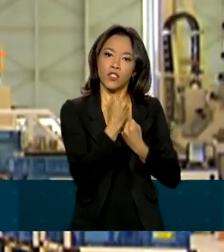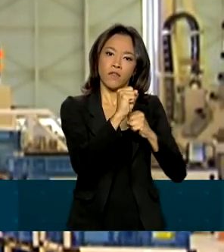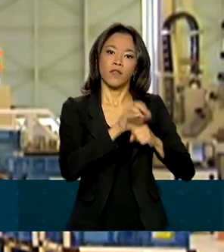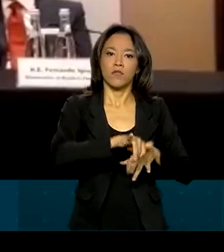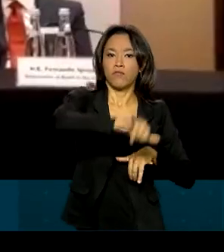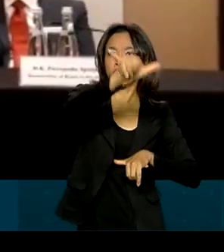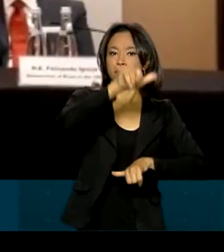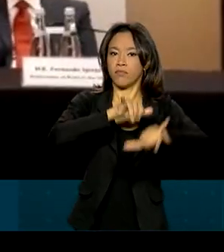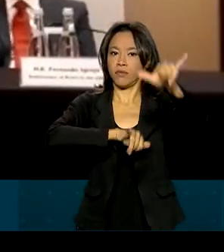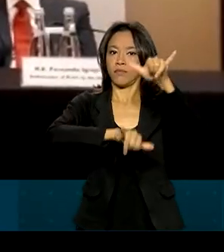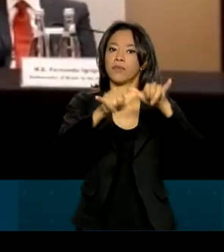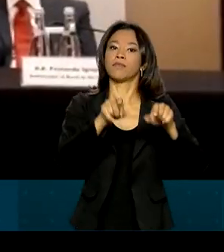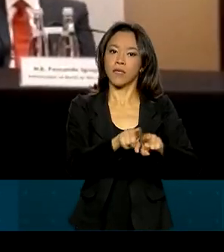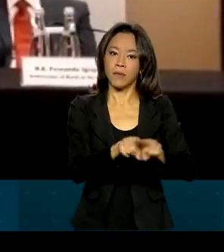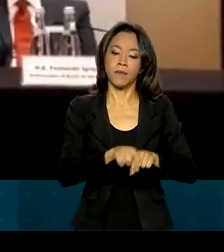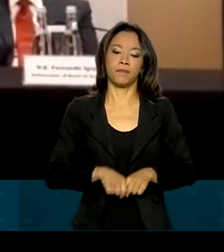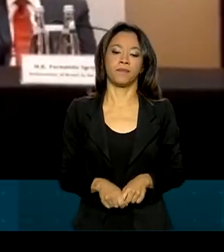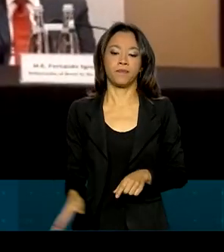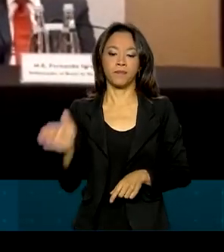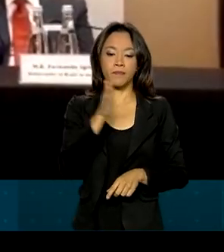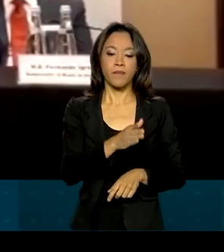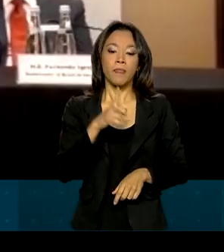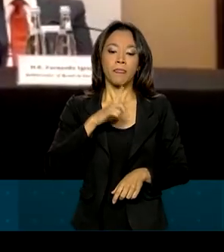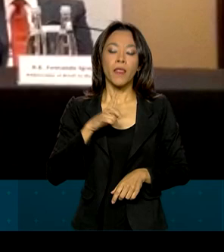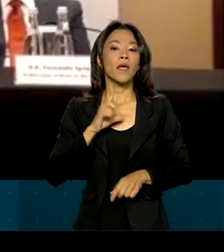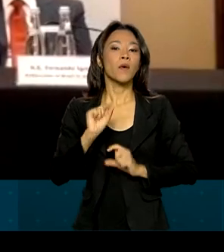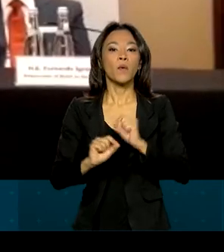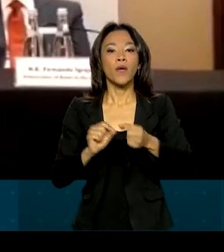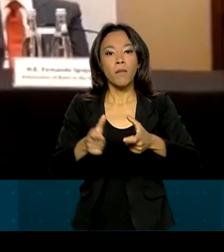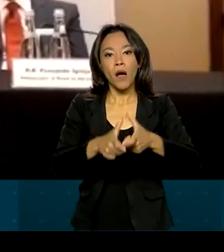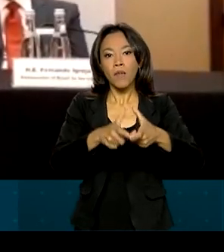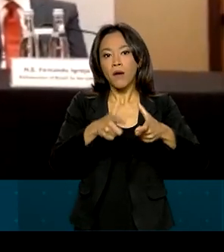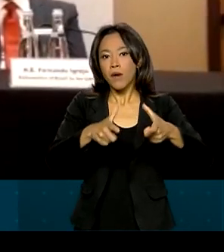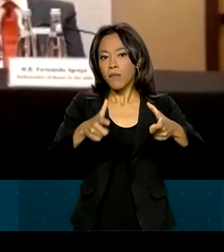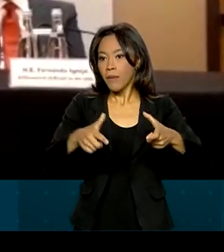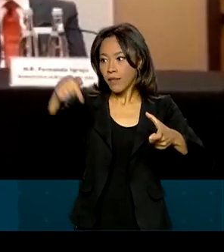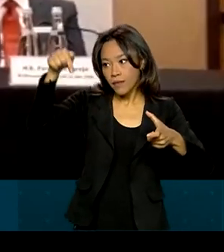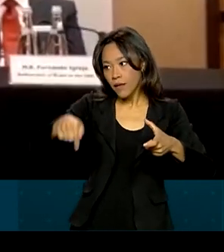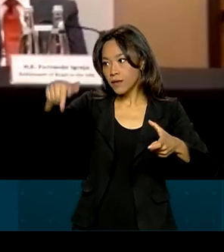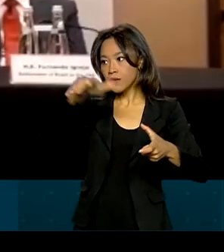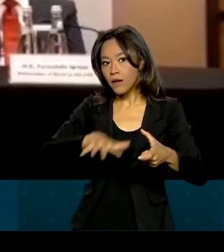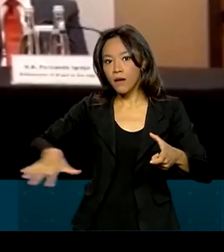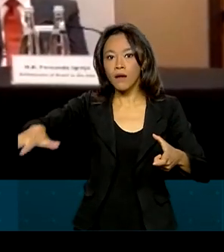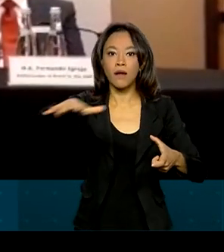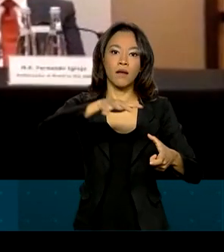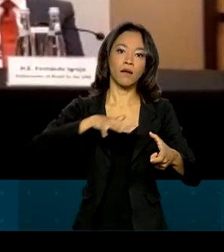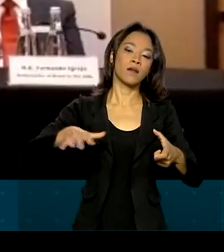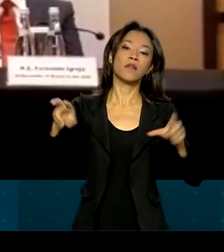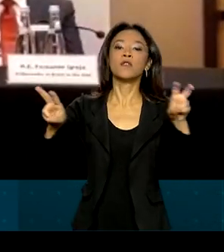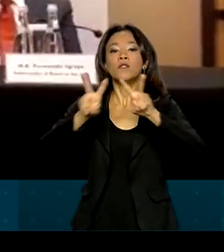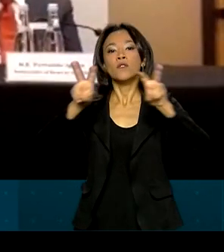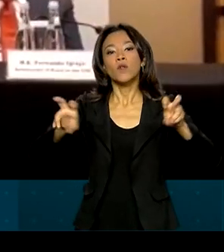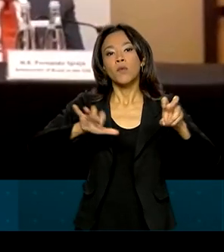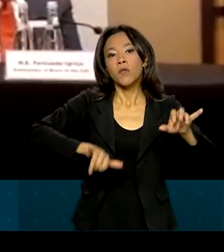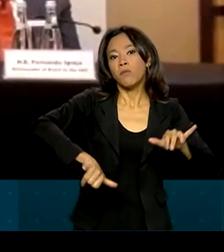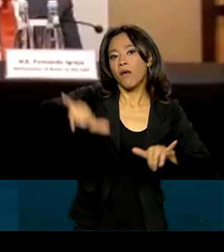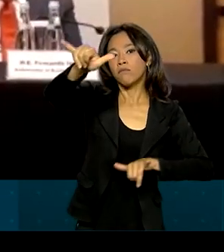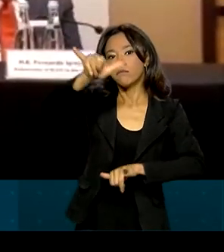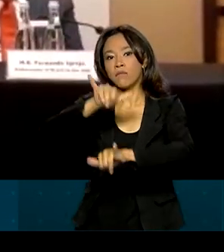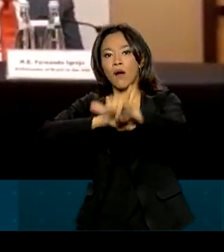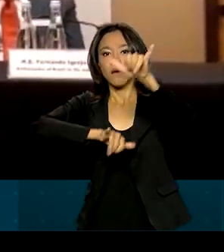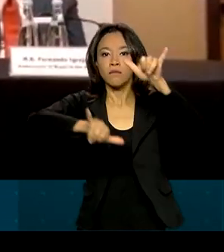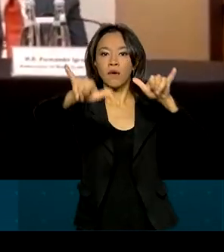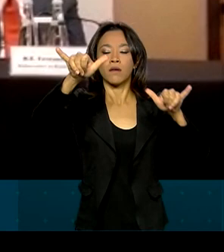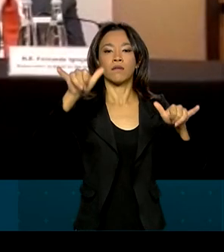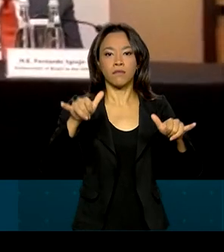aeronaves. Existe uma expansão aqui nessa região em termos do transporte aéreo. O